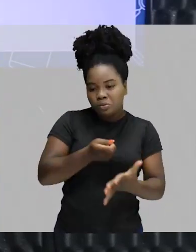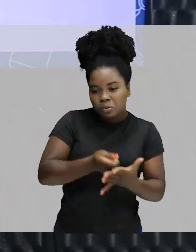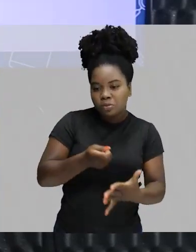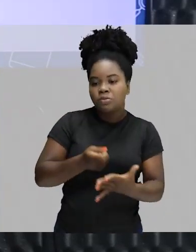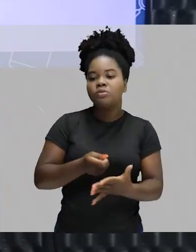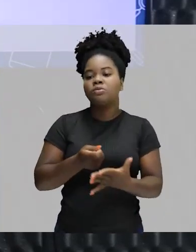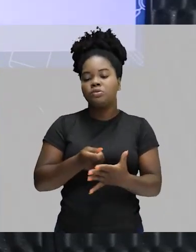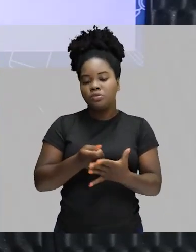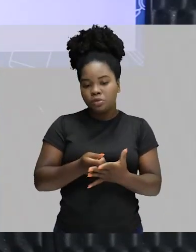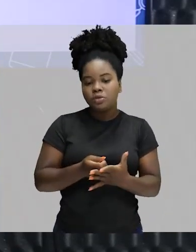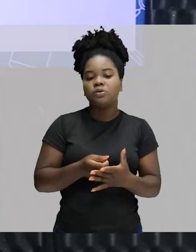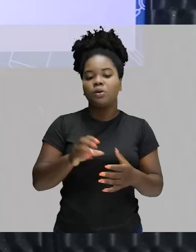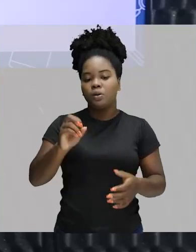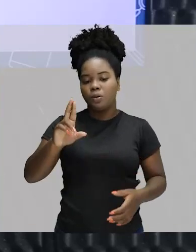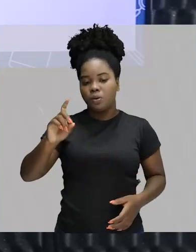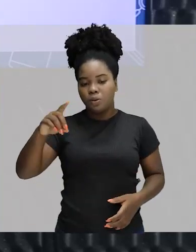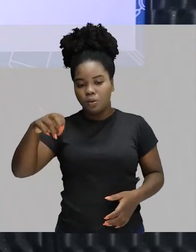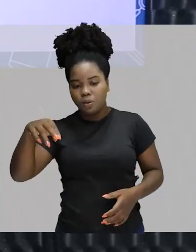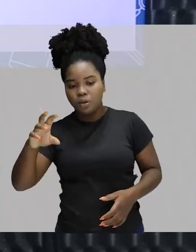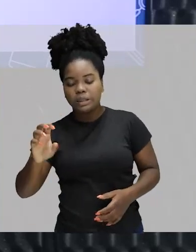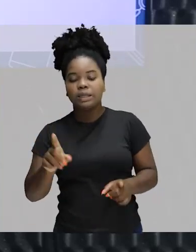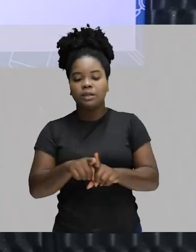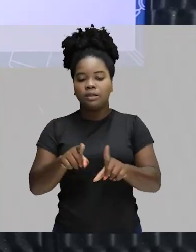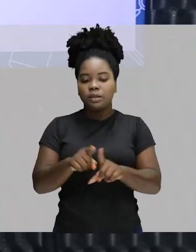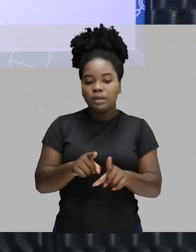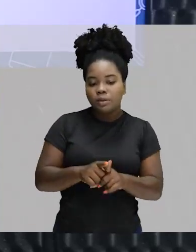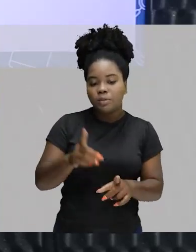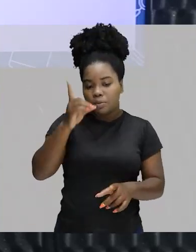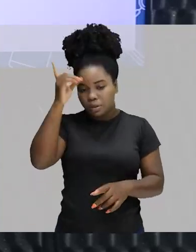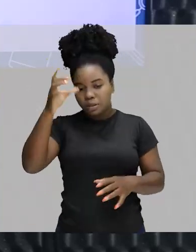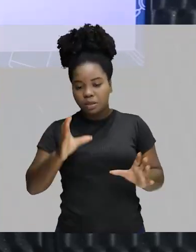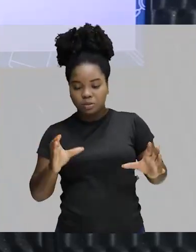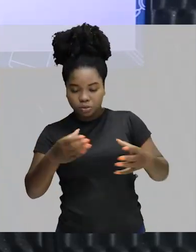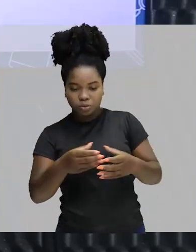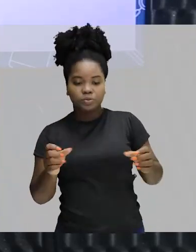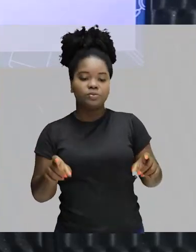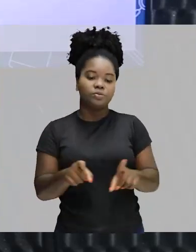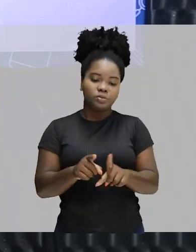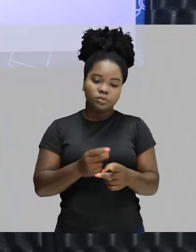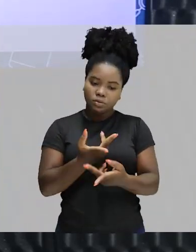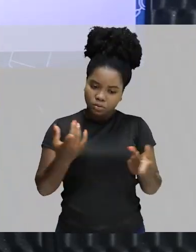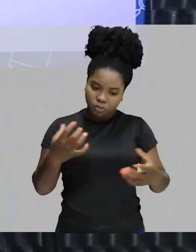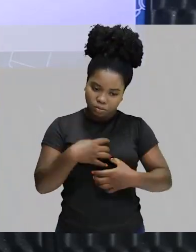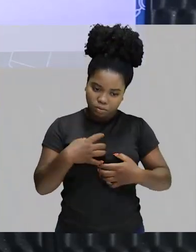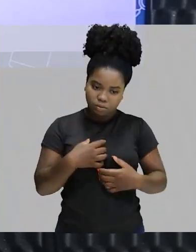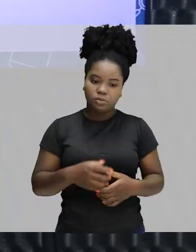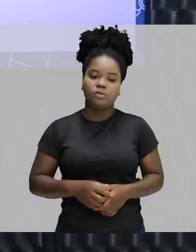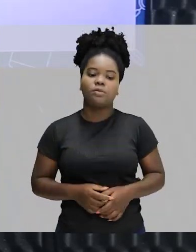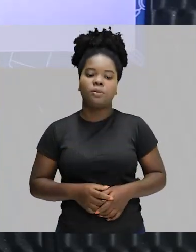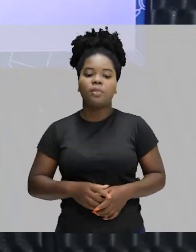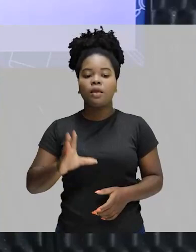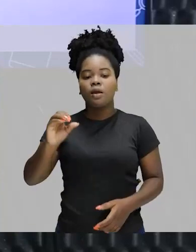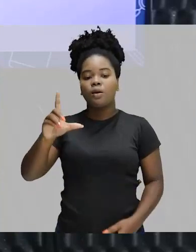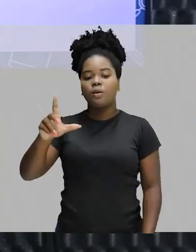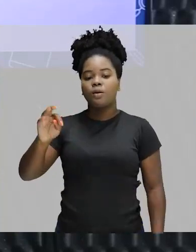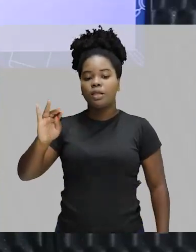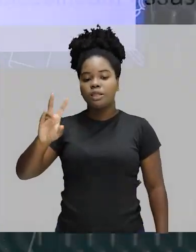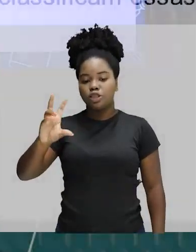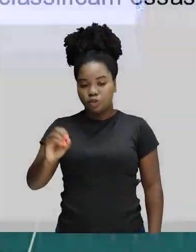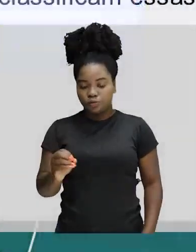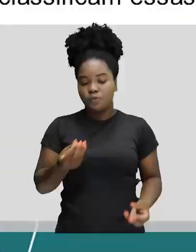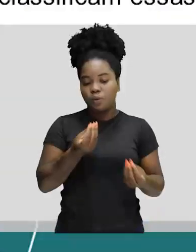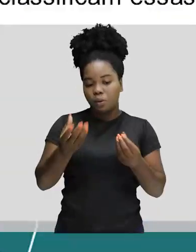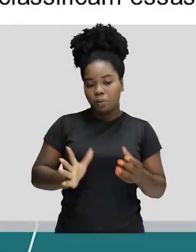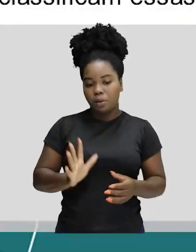divisão, de fração e até mesmo uma ideia coletiva, como nós vamos já ver aqui no exemplo. Os numerais